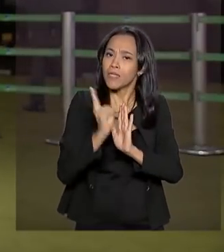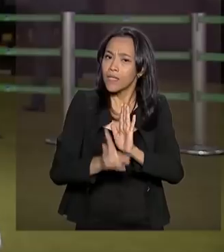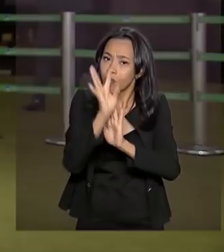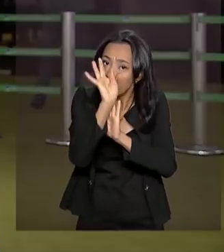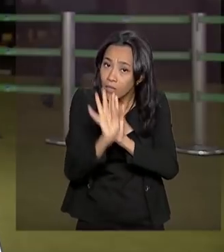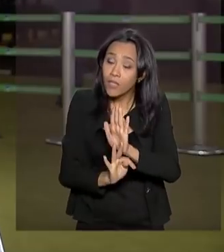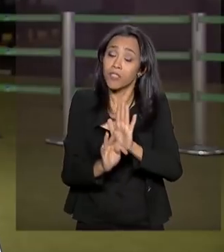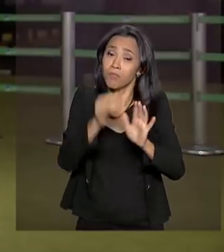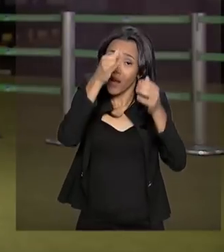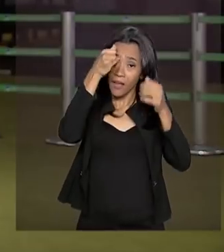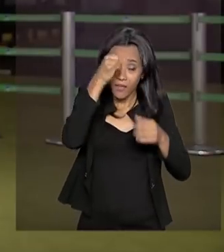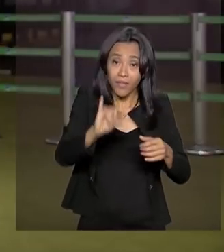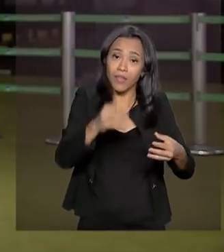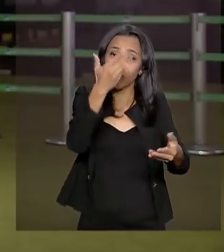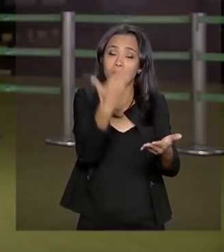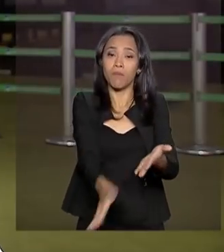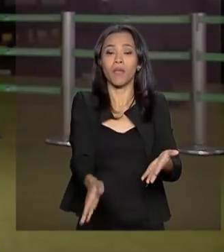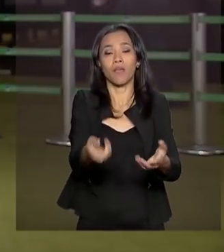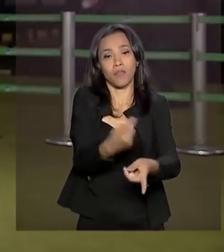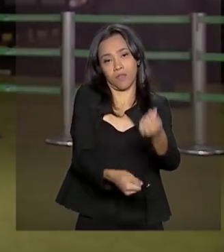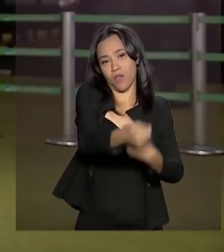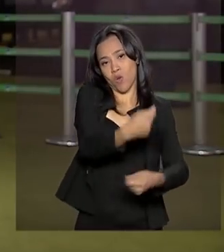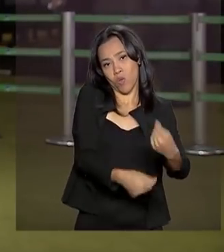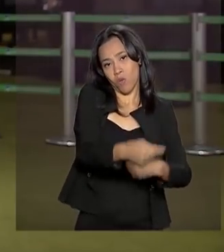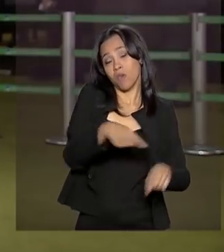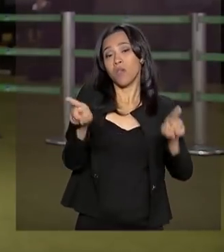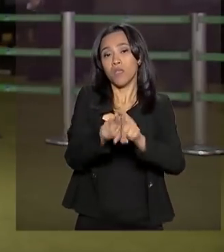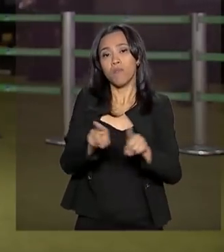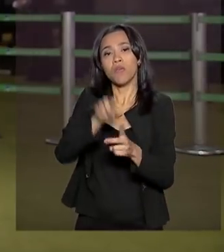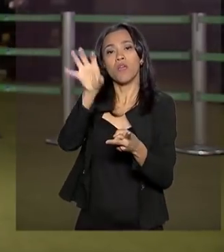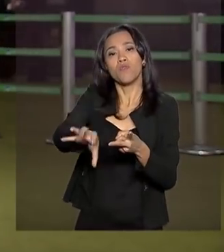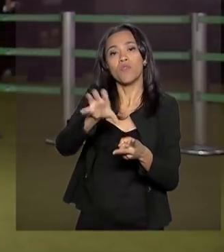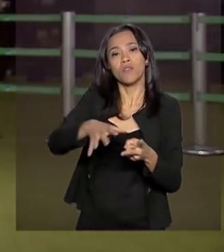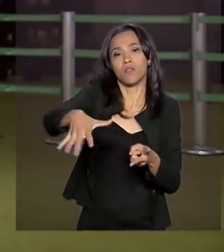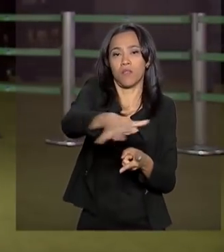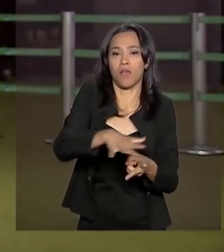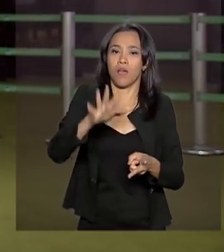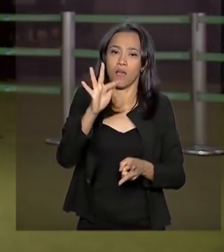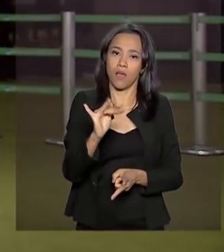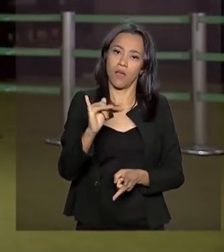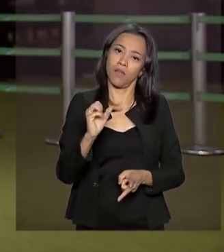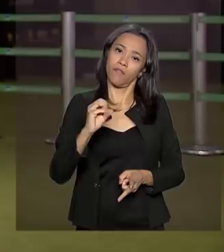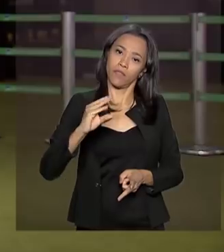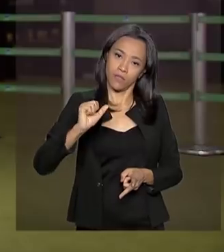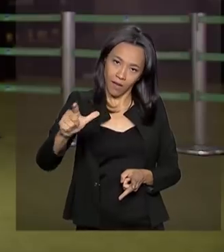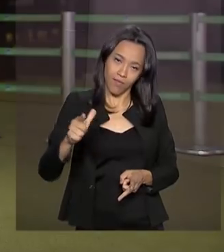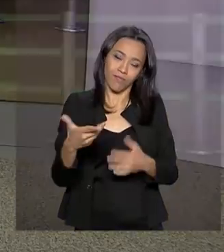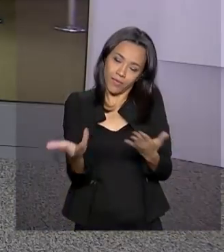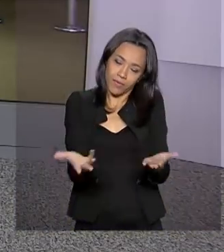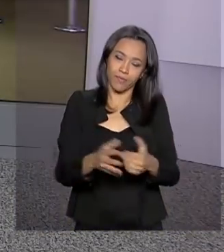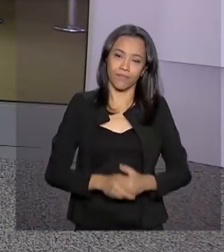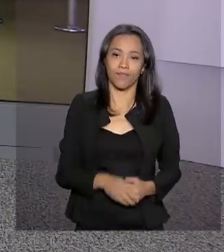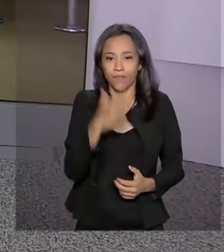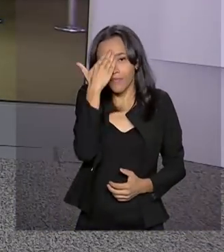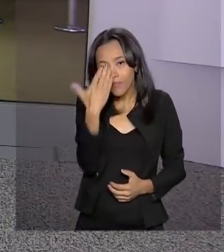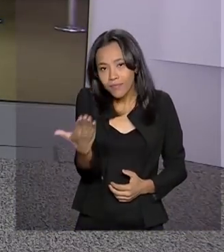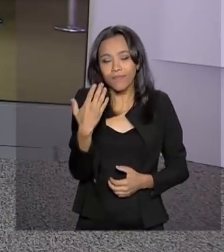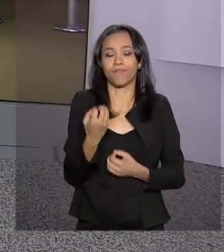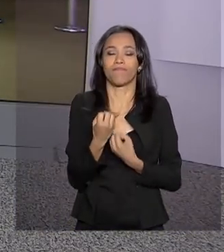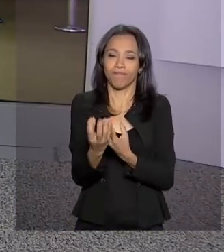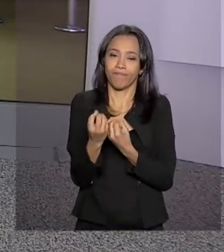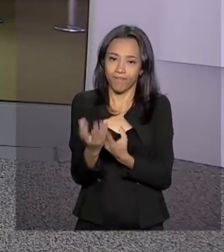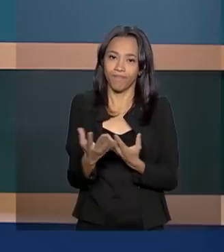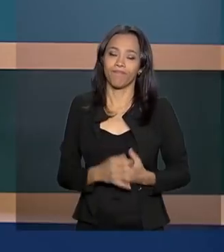perdas na economia prevista inicialmente e também no impacto fiscal. É isso, Carla. Volto com você. Obrigada, Selma, pelas suas